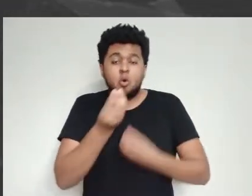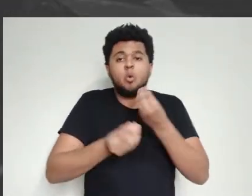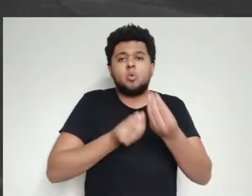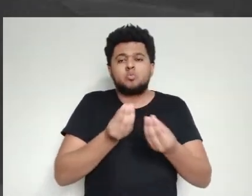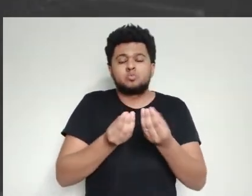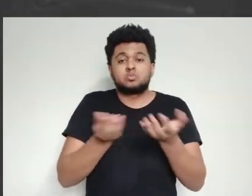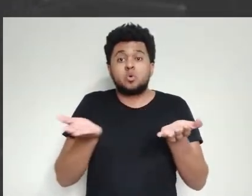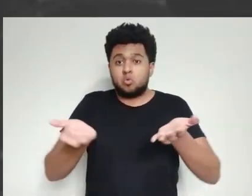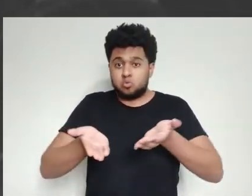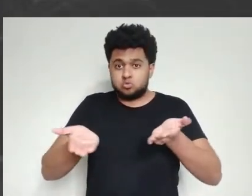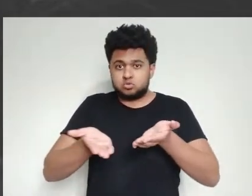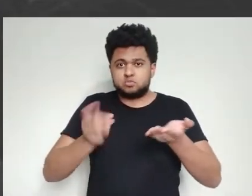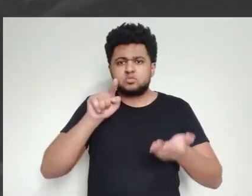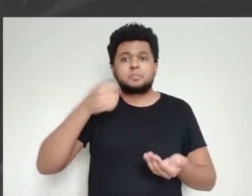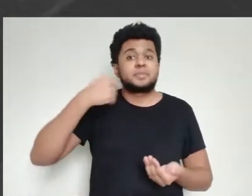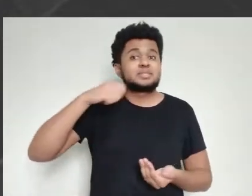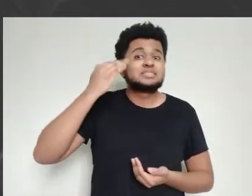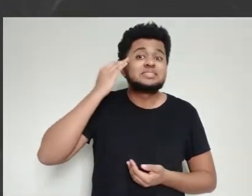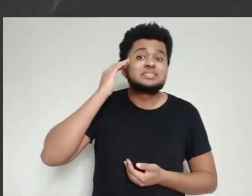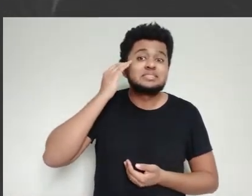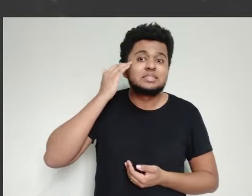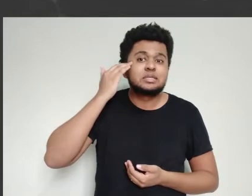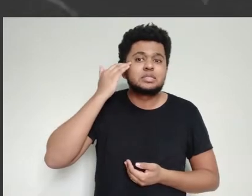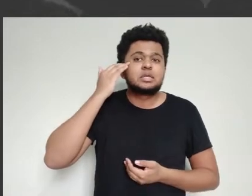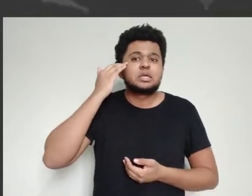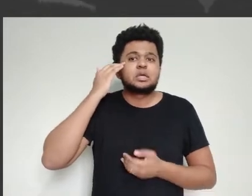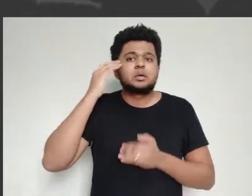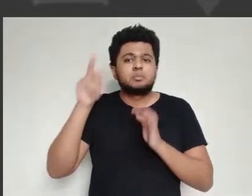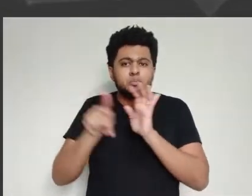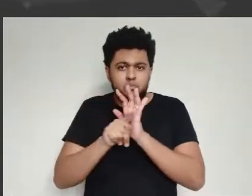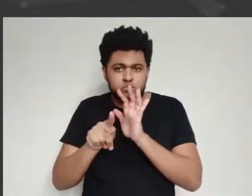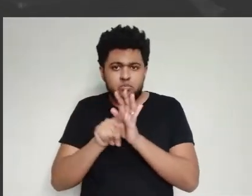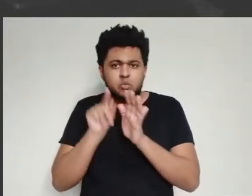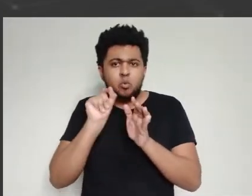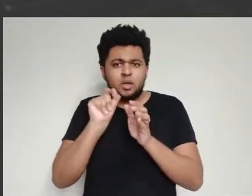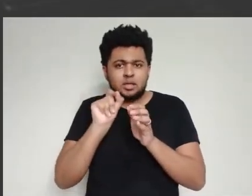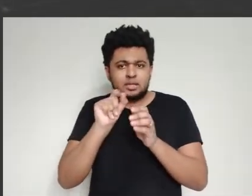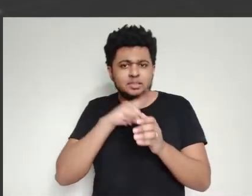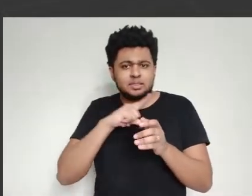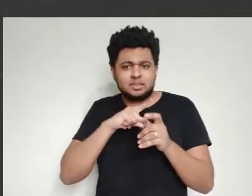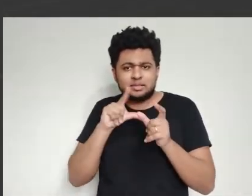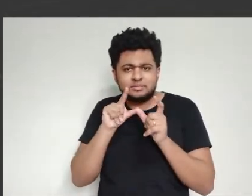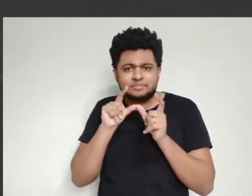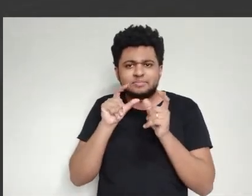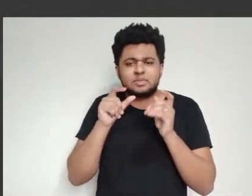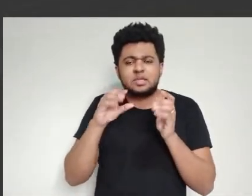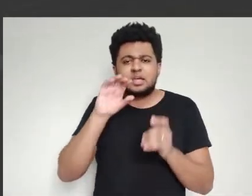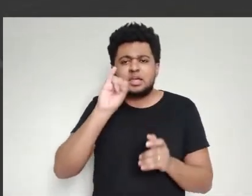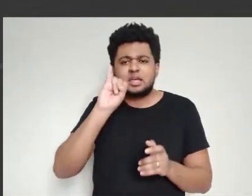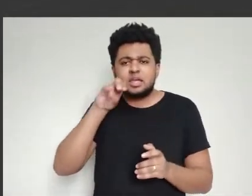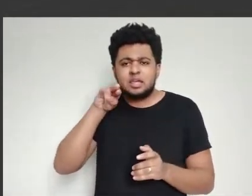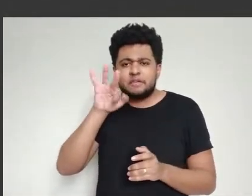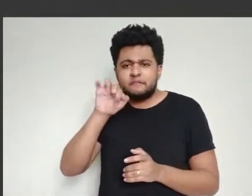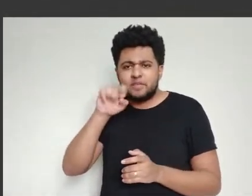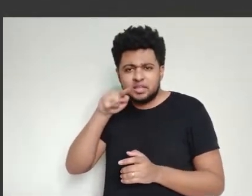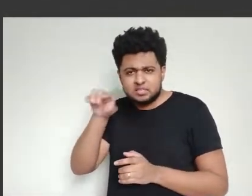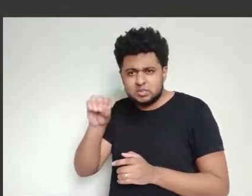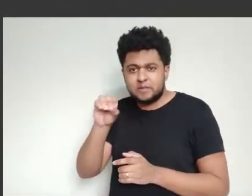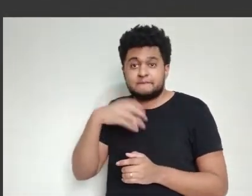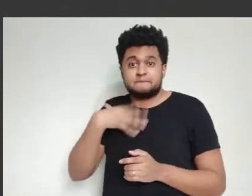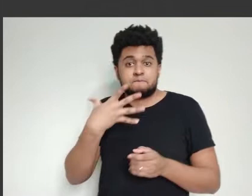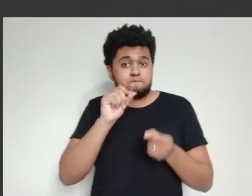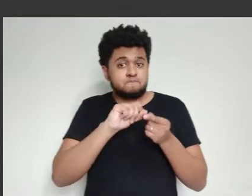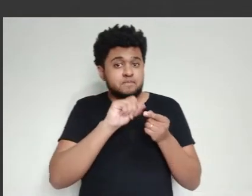A gente começa a desenvolver uma vacina, primeiro, partindo do, hoje em dia, você precisa entender